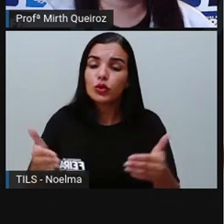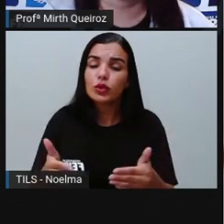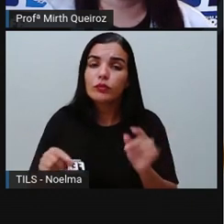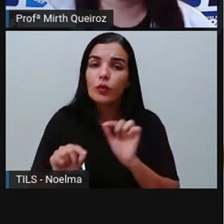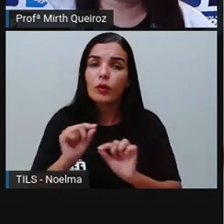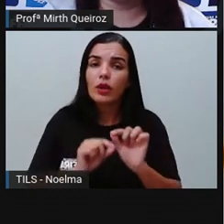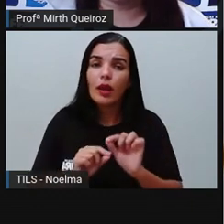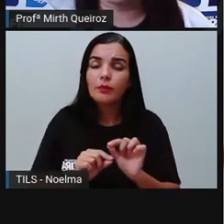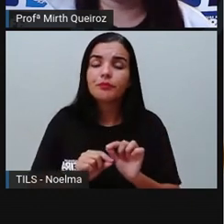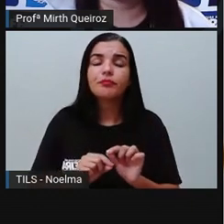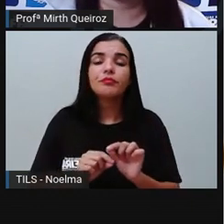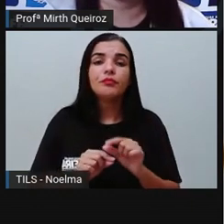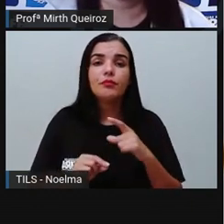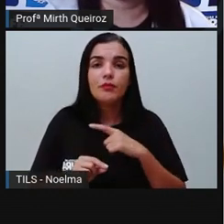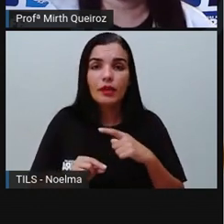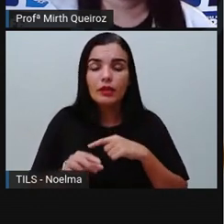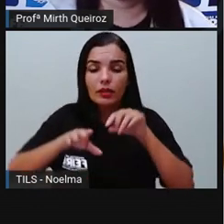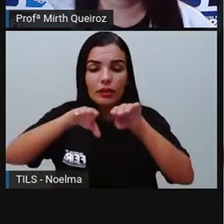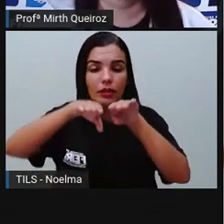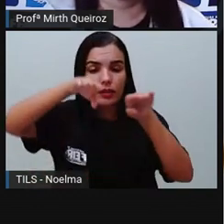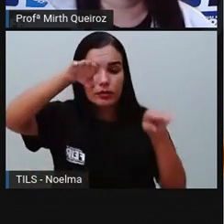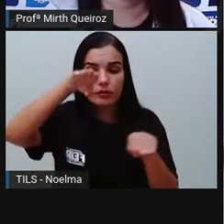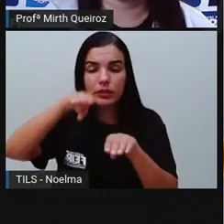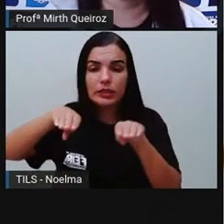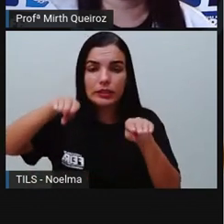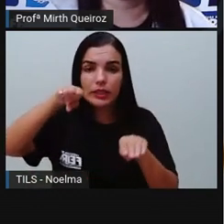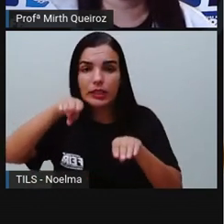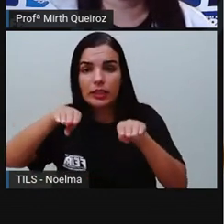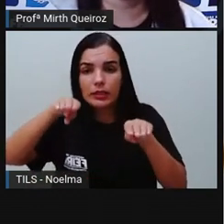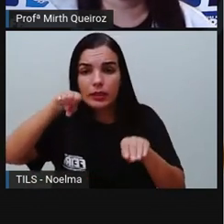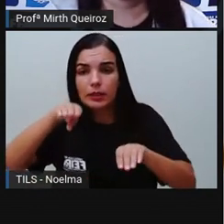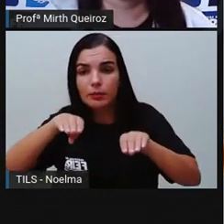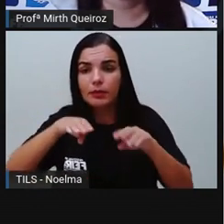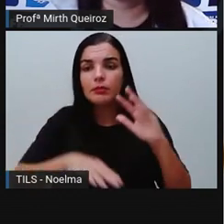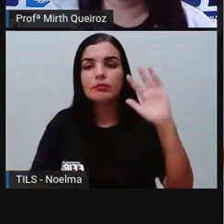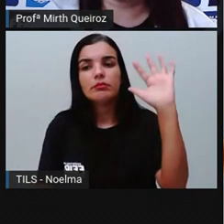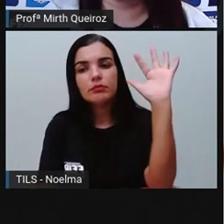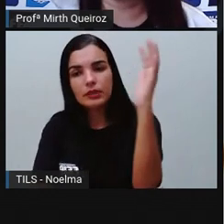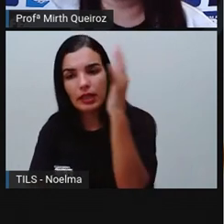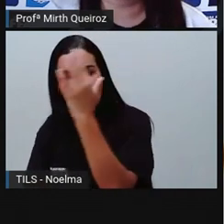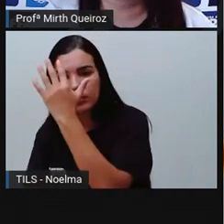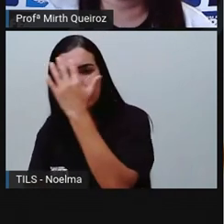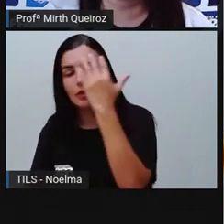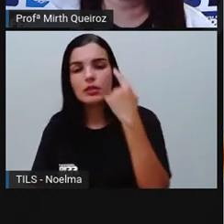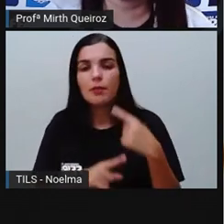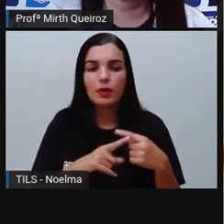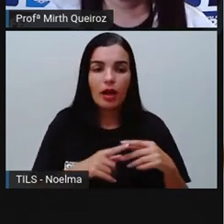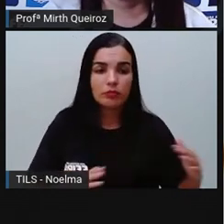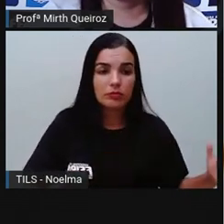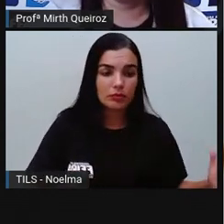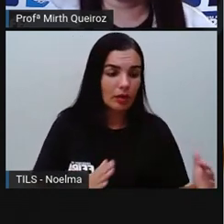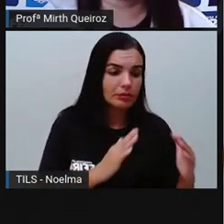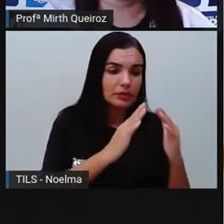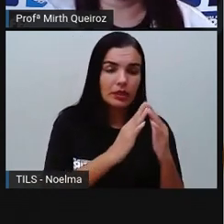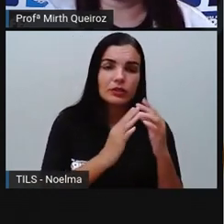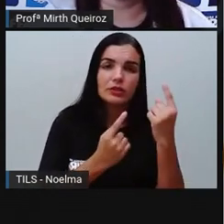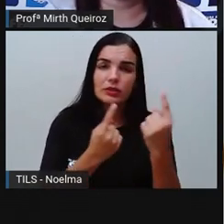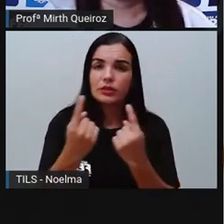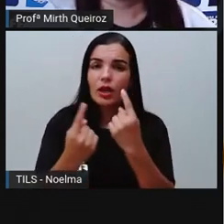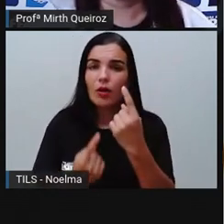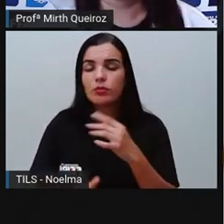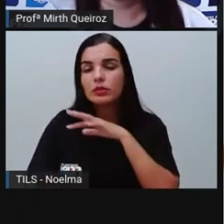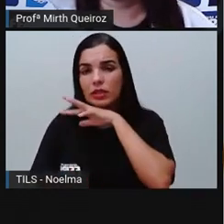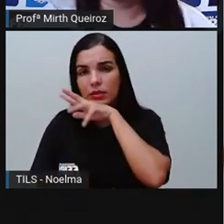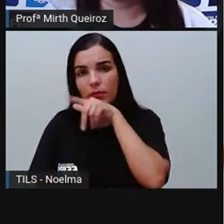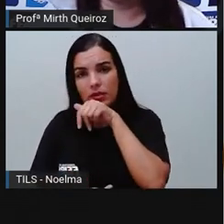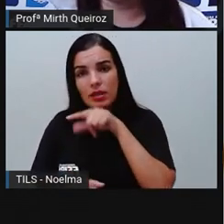mata ali foi desmatada para poder dar espaço à agricultura, era o habitat natural aí de alguns animais.